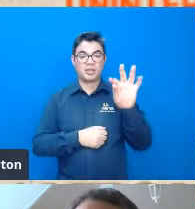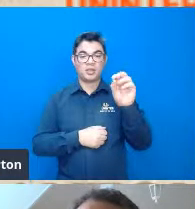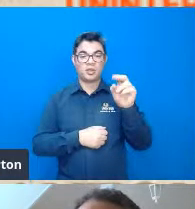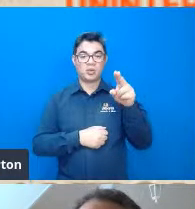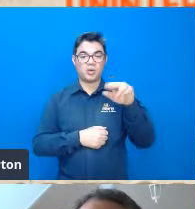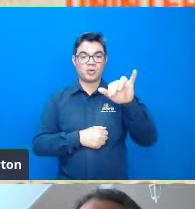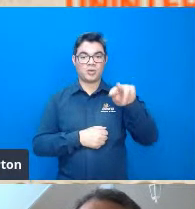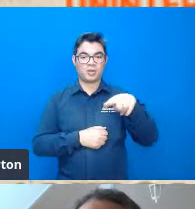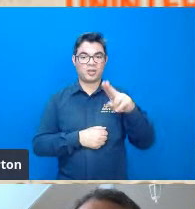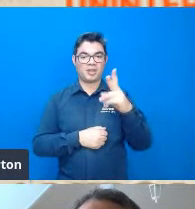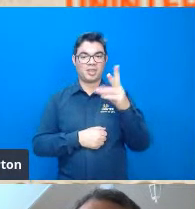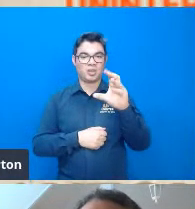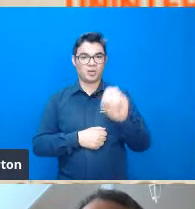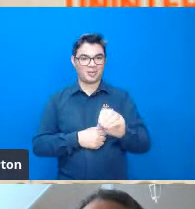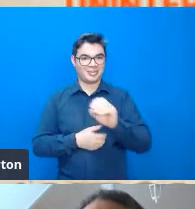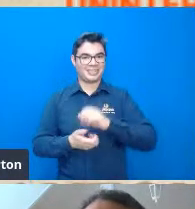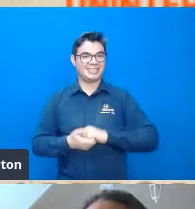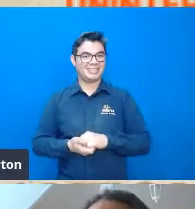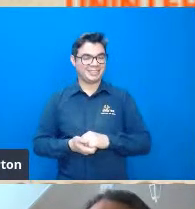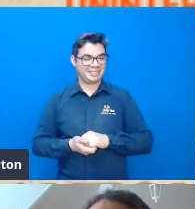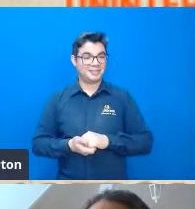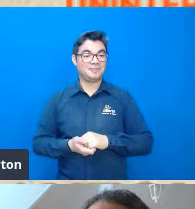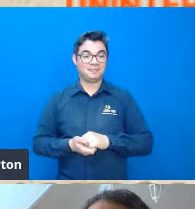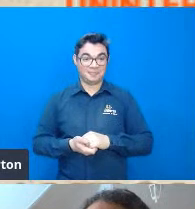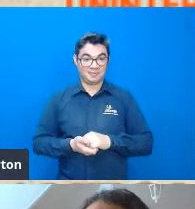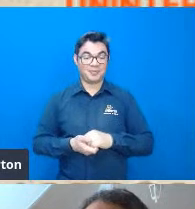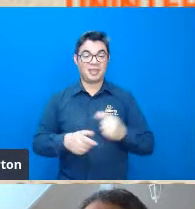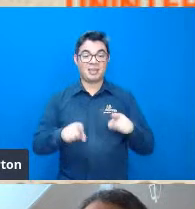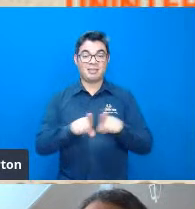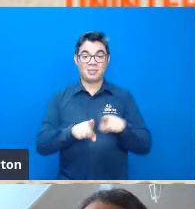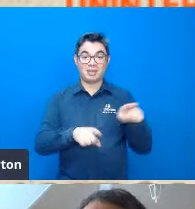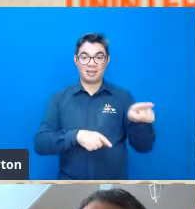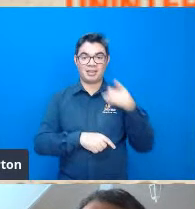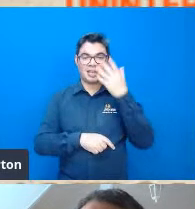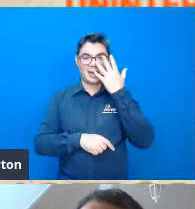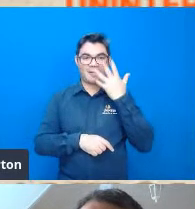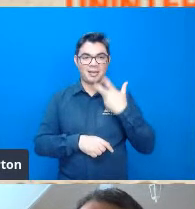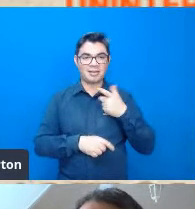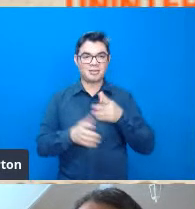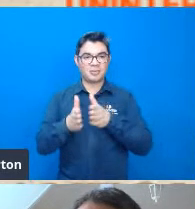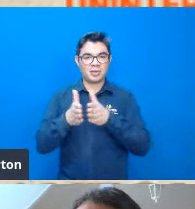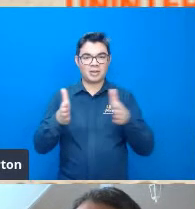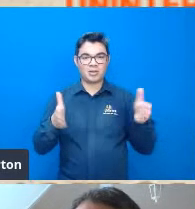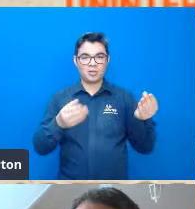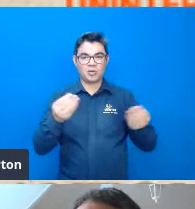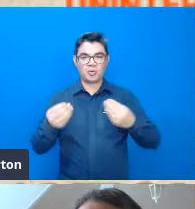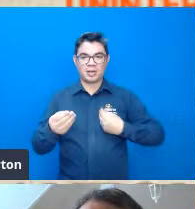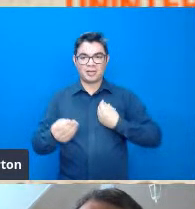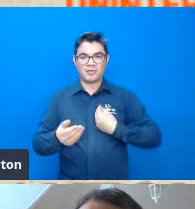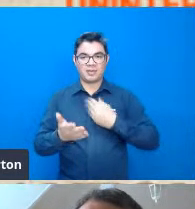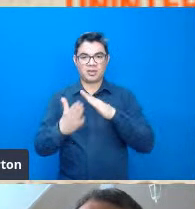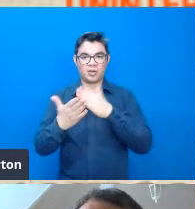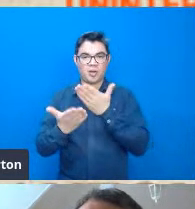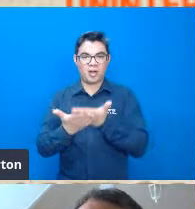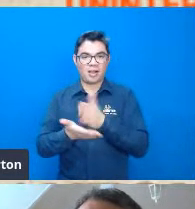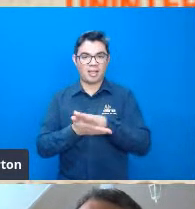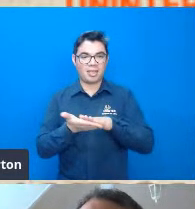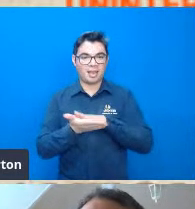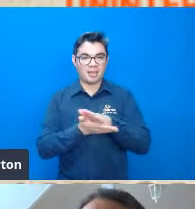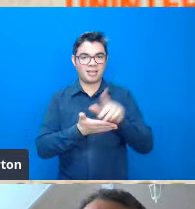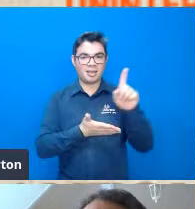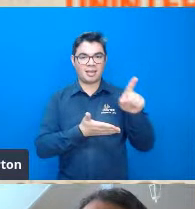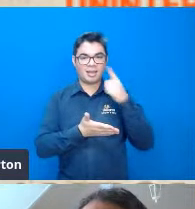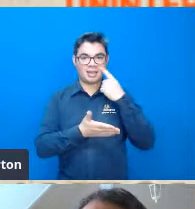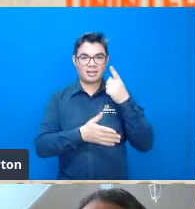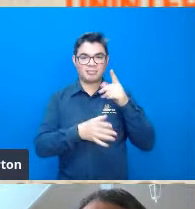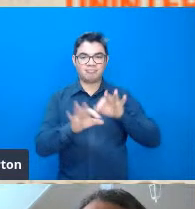era conhecido como Toninho quando ele era criança no período em que ele não estava na escola ele ajudava na condução